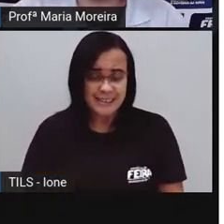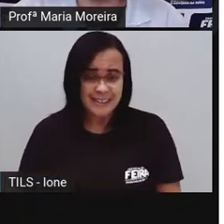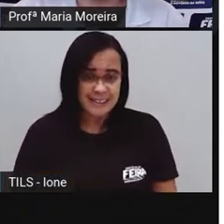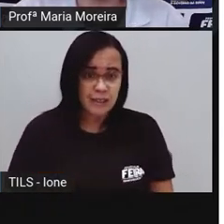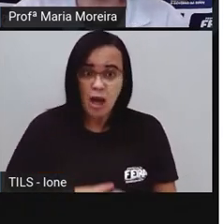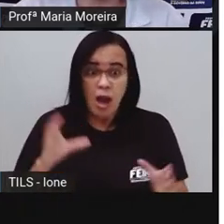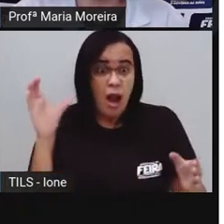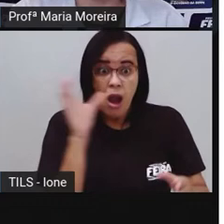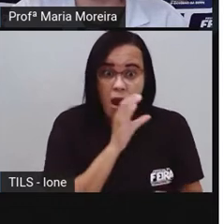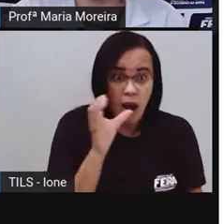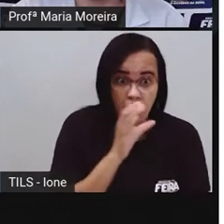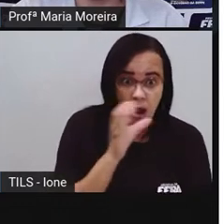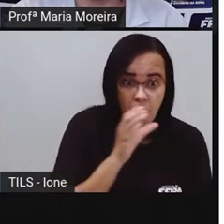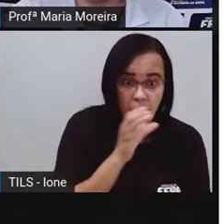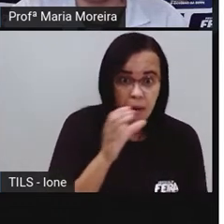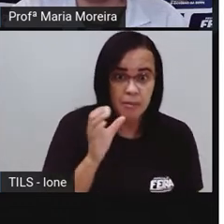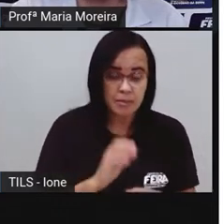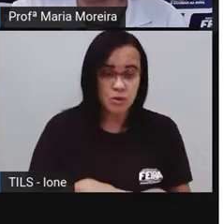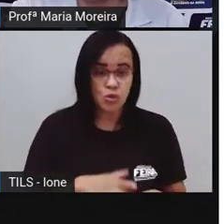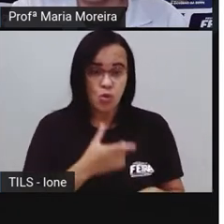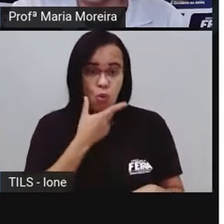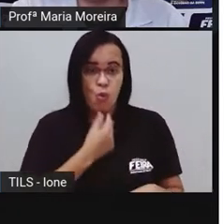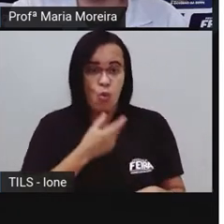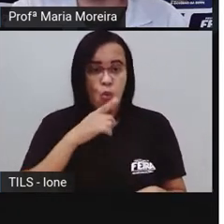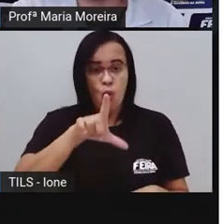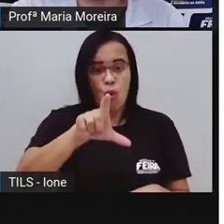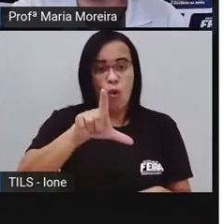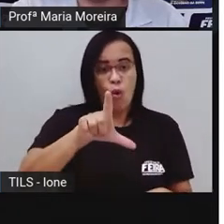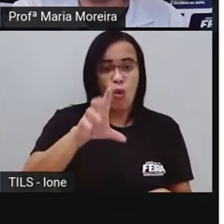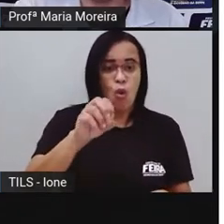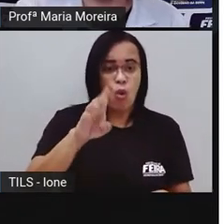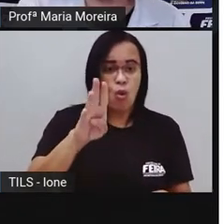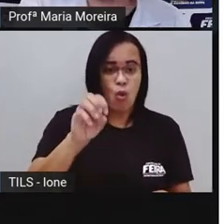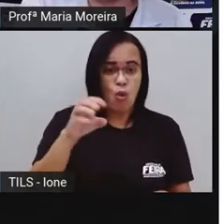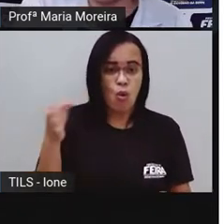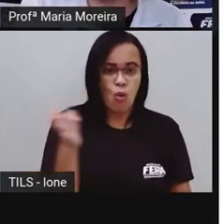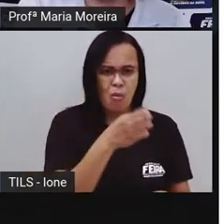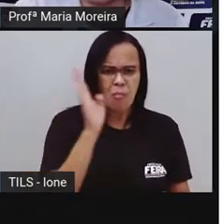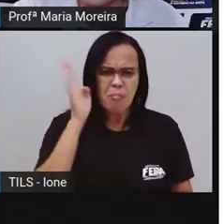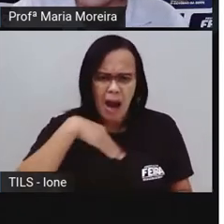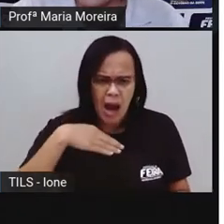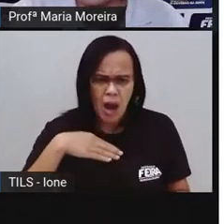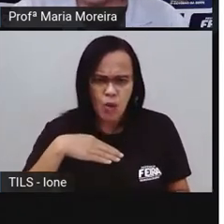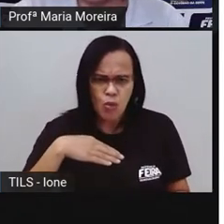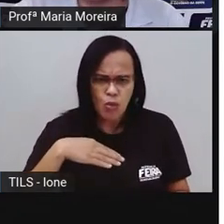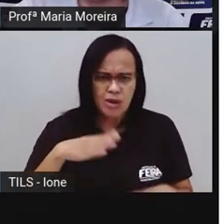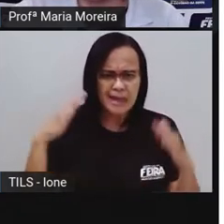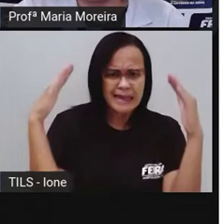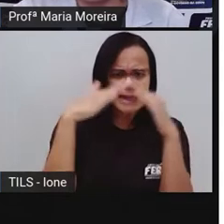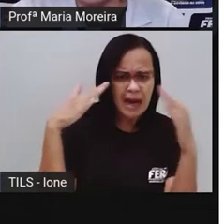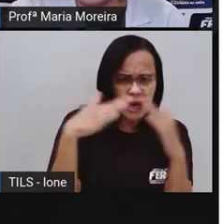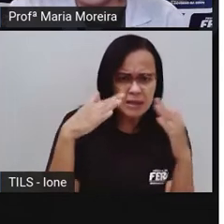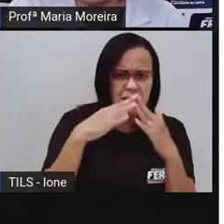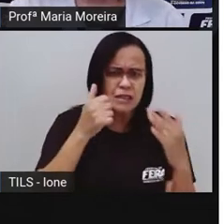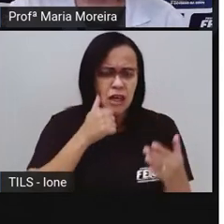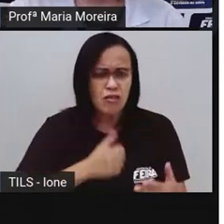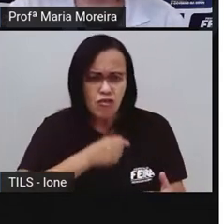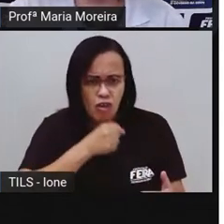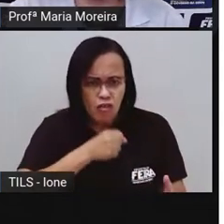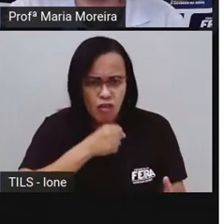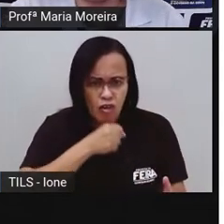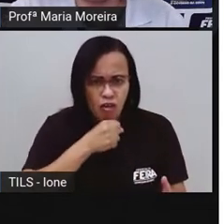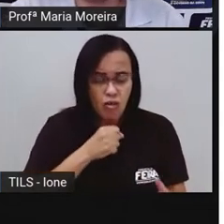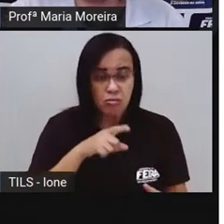Urgente! Irmo o senhor Lobo Mal, casa da vovózinha, estrada do moinho. A